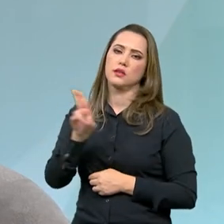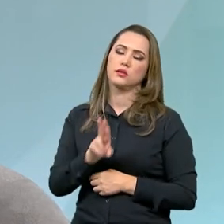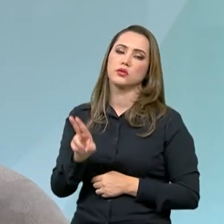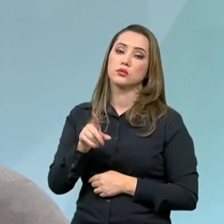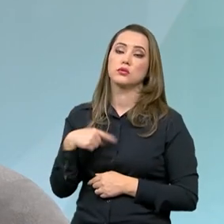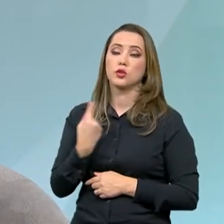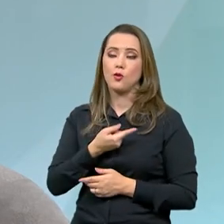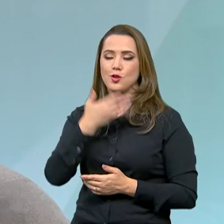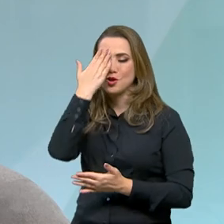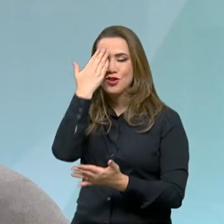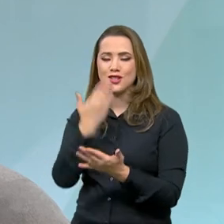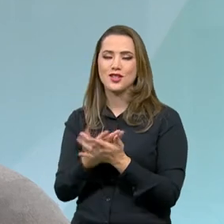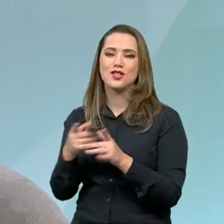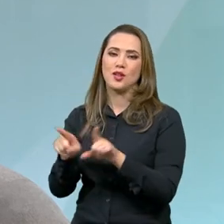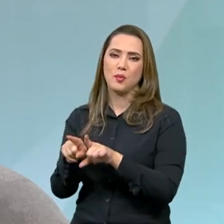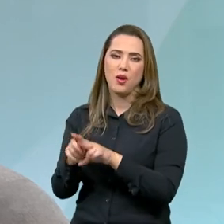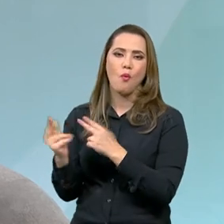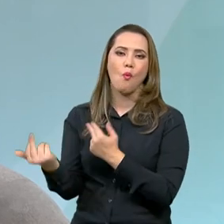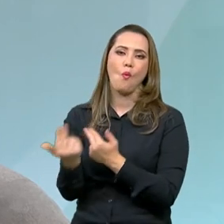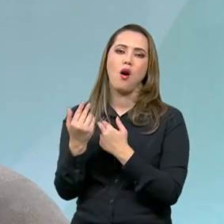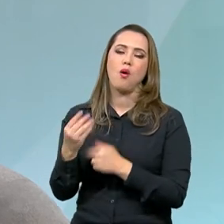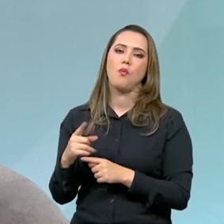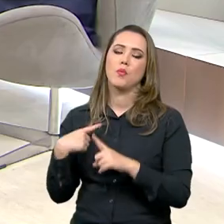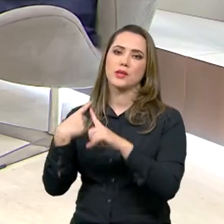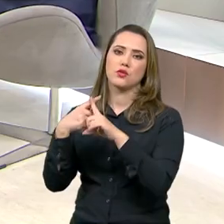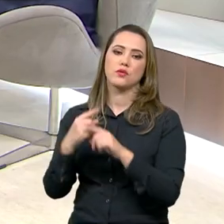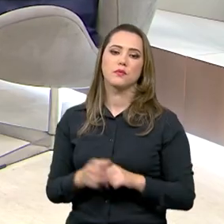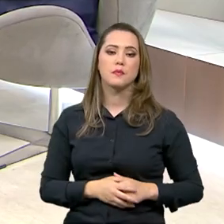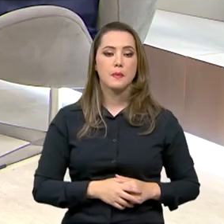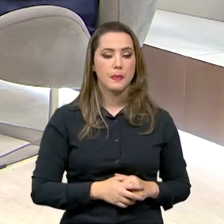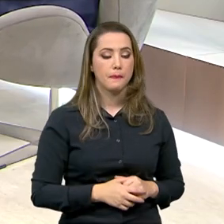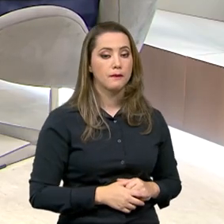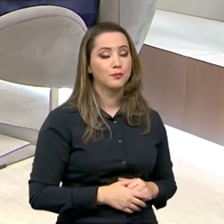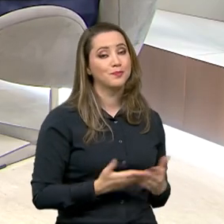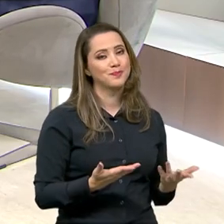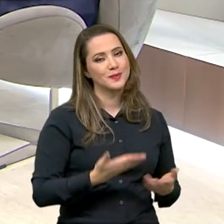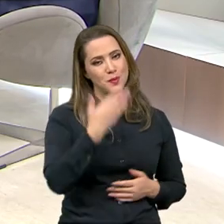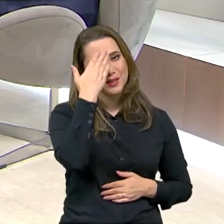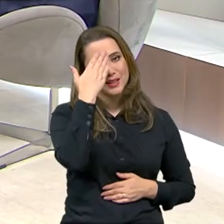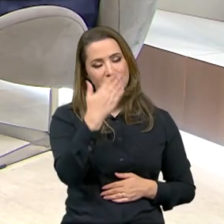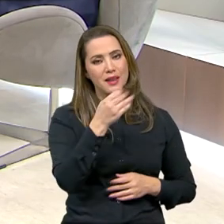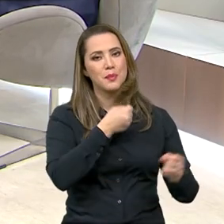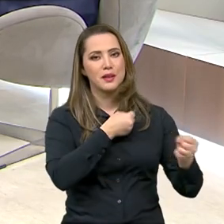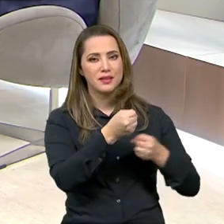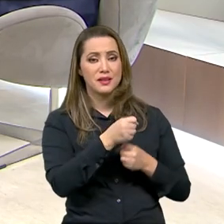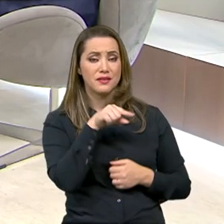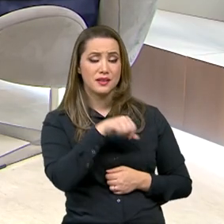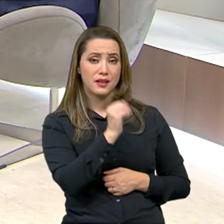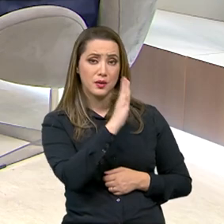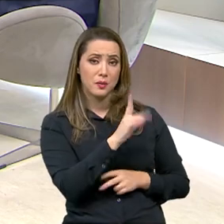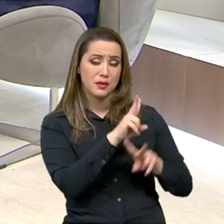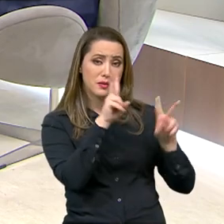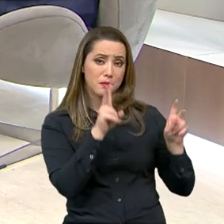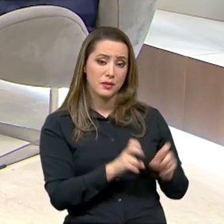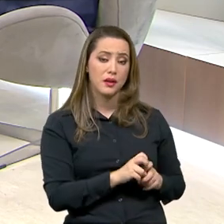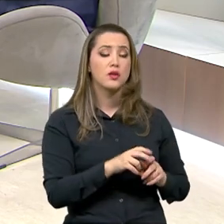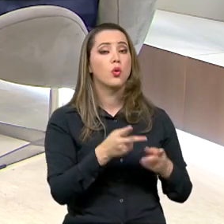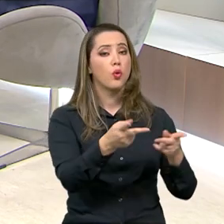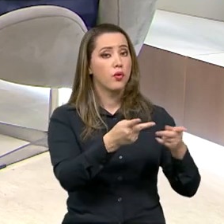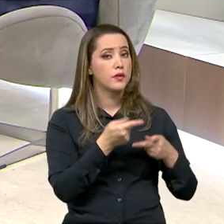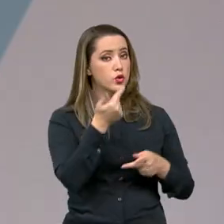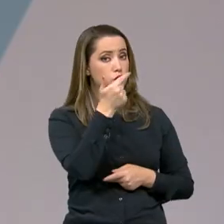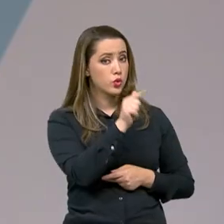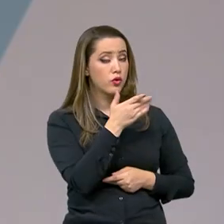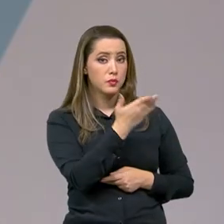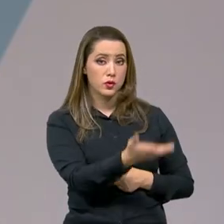apostando que esse ano vai ser muito positivo. Ministro, muito obrigado pela entrevista aqui no Brasil em Pauta. Já deixo o convite para o